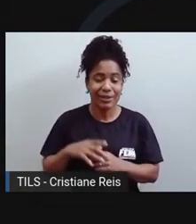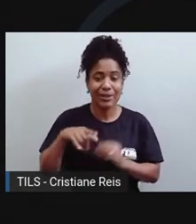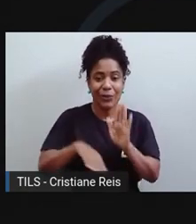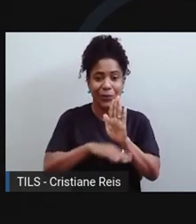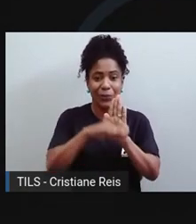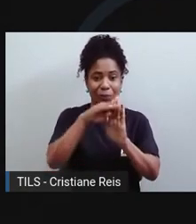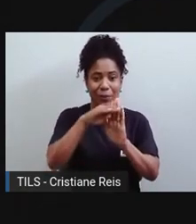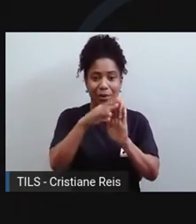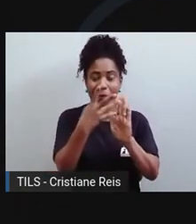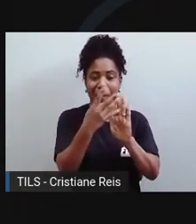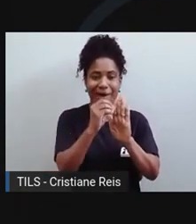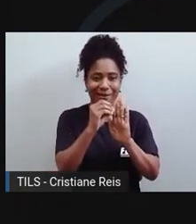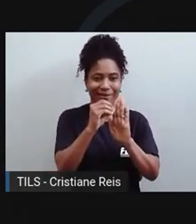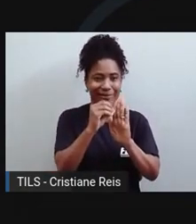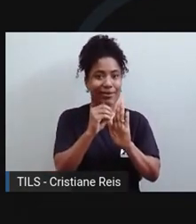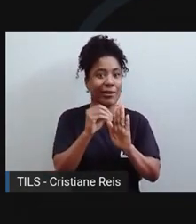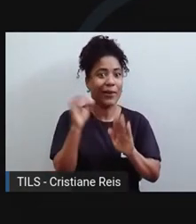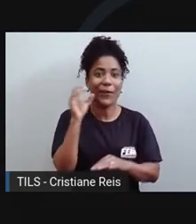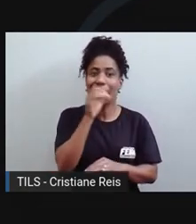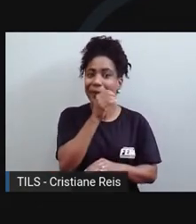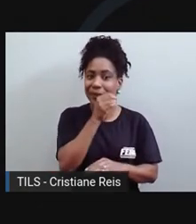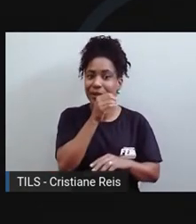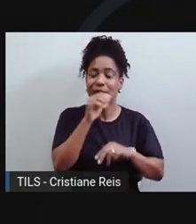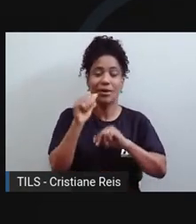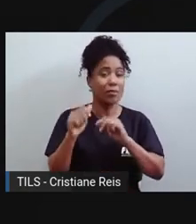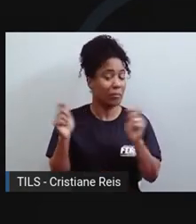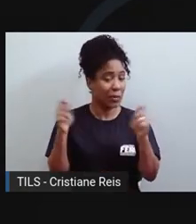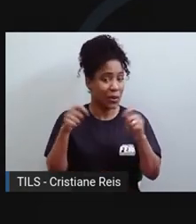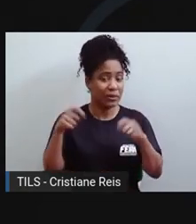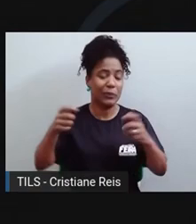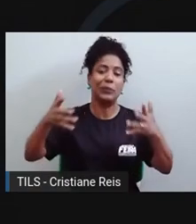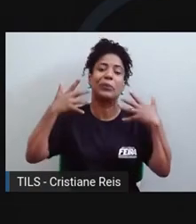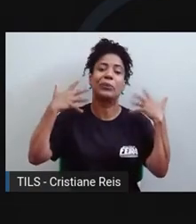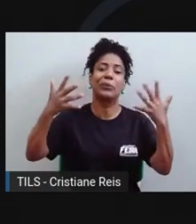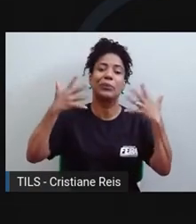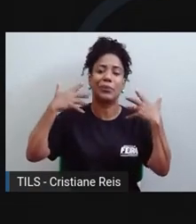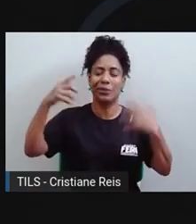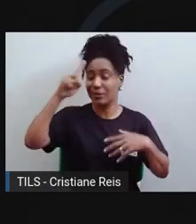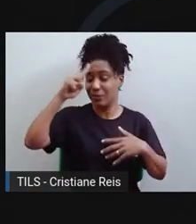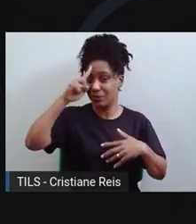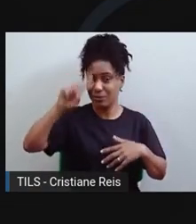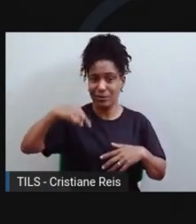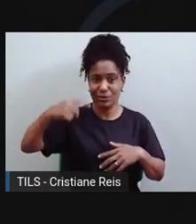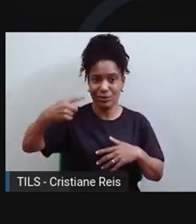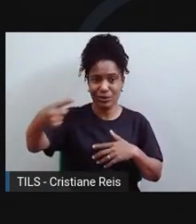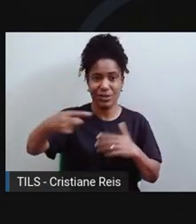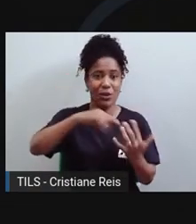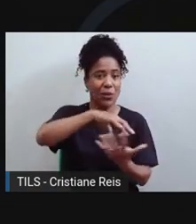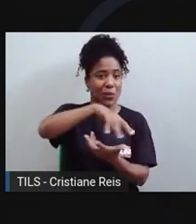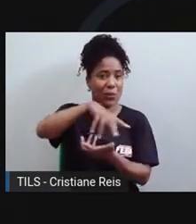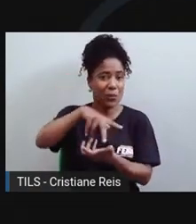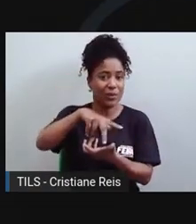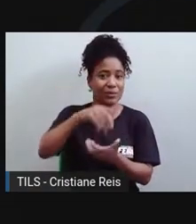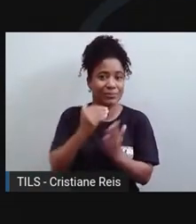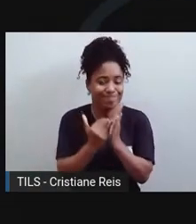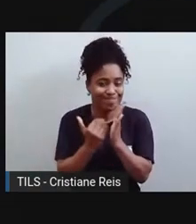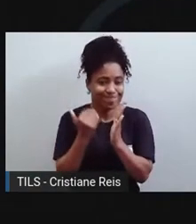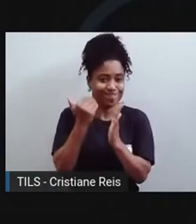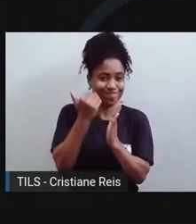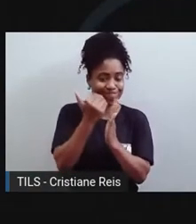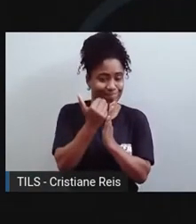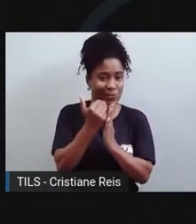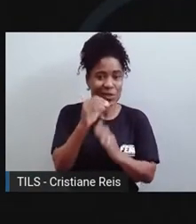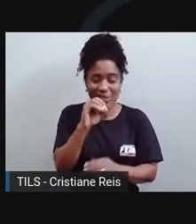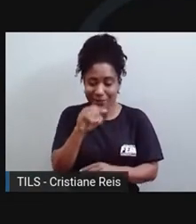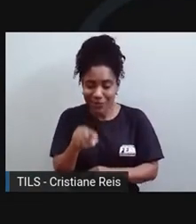40 graus têm chance de virar rotina. Basta que o aquecimento global eleve a temperatura média do planeta em 0